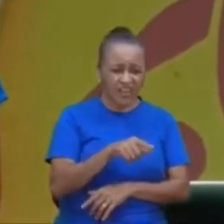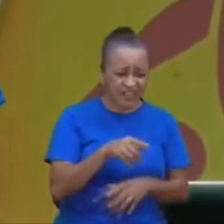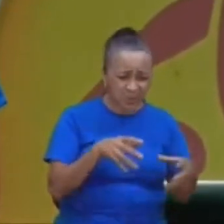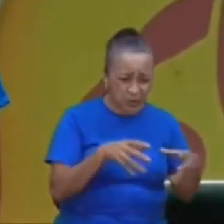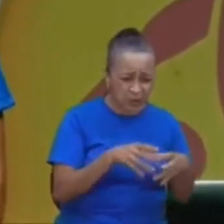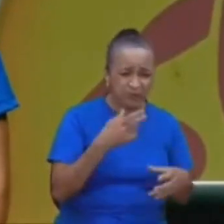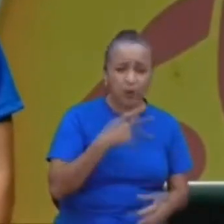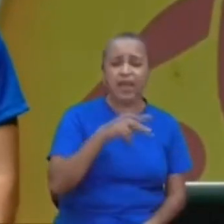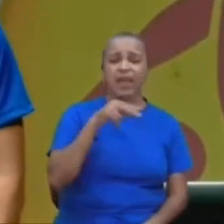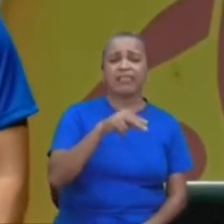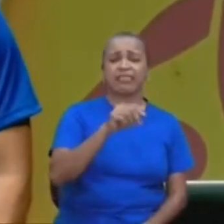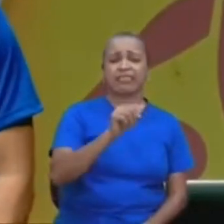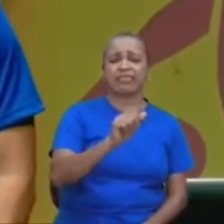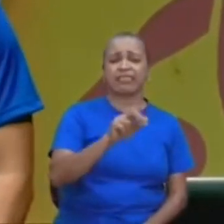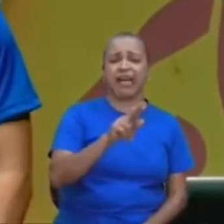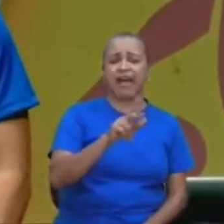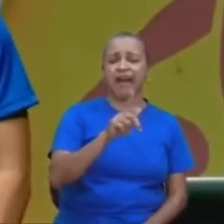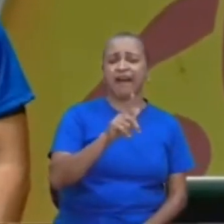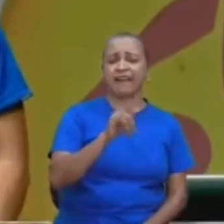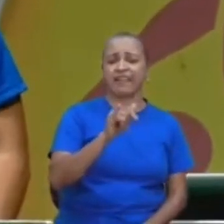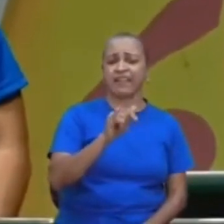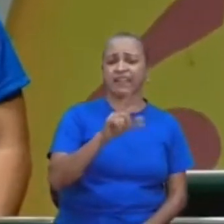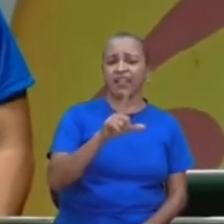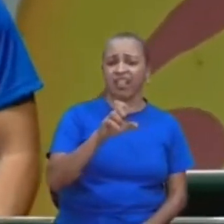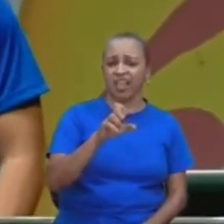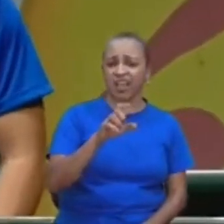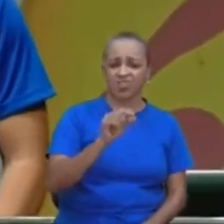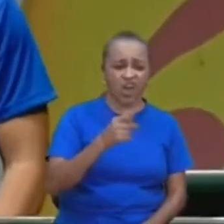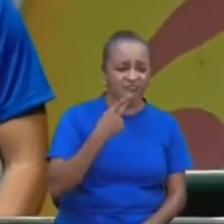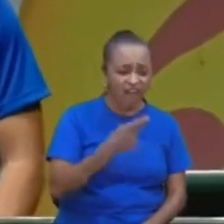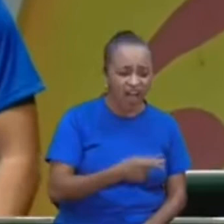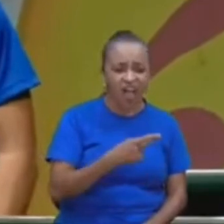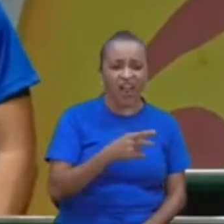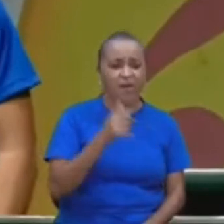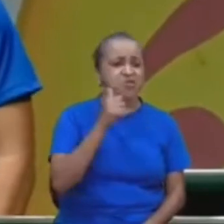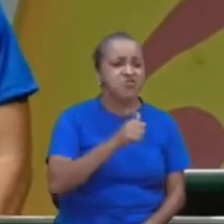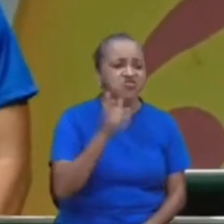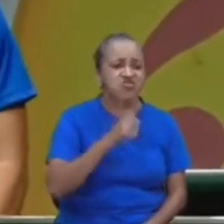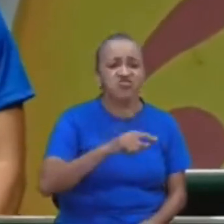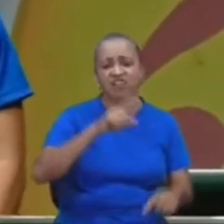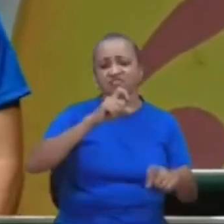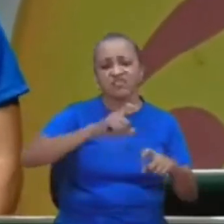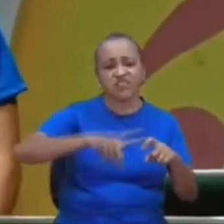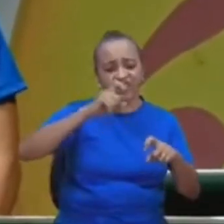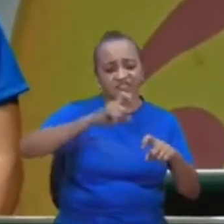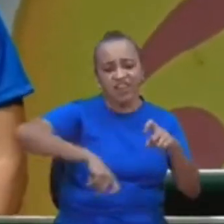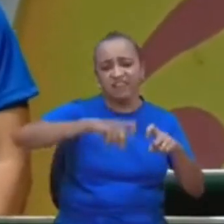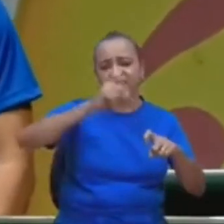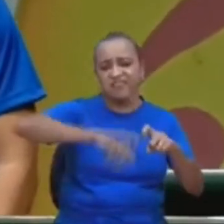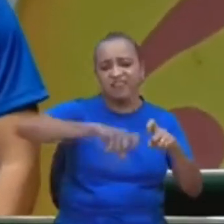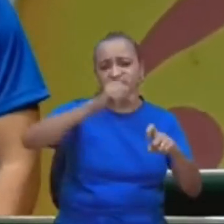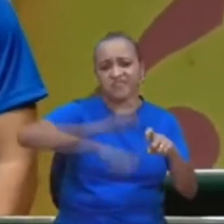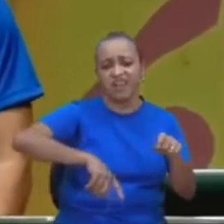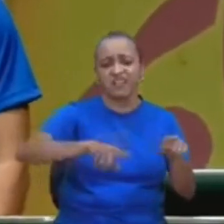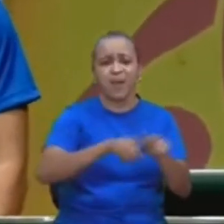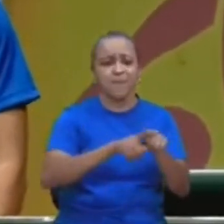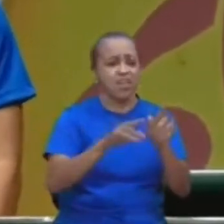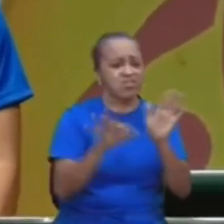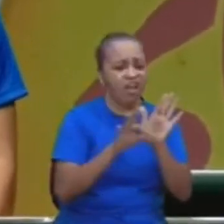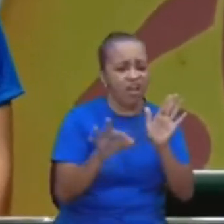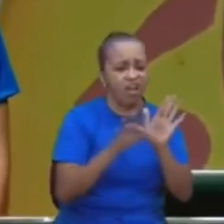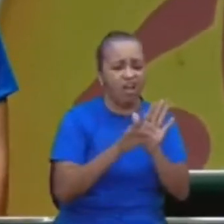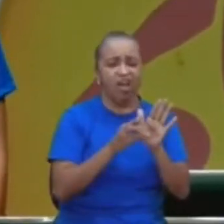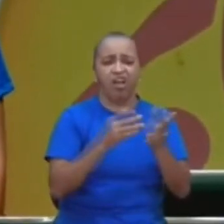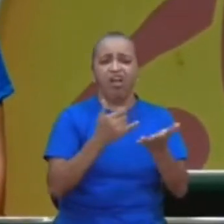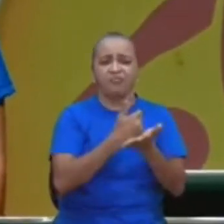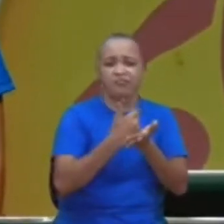nagirle, só falam em drogas, só falam em meninas, só falam em coisas que não prestem, e as meninas também, se essas